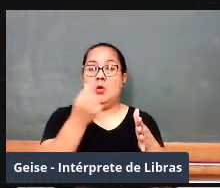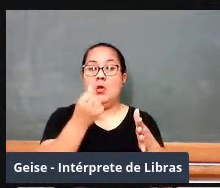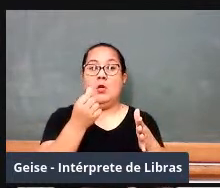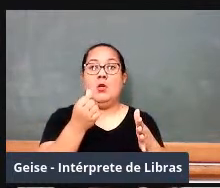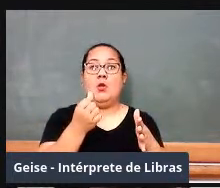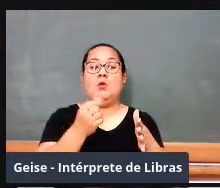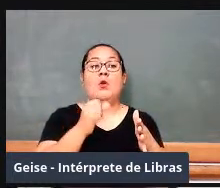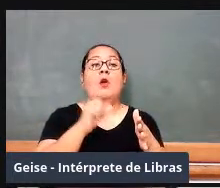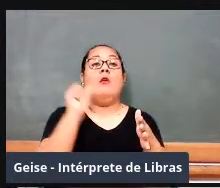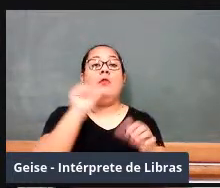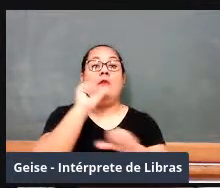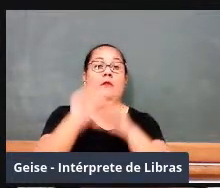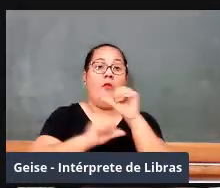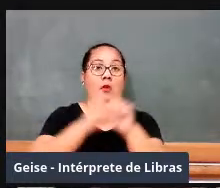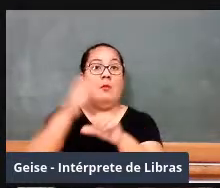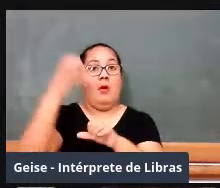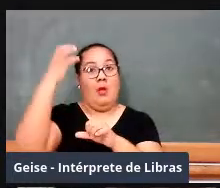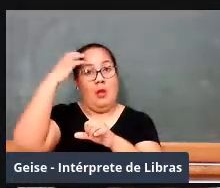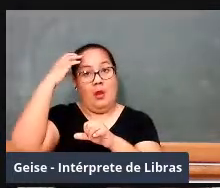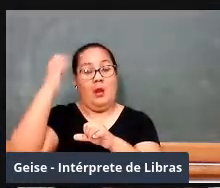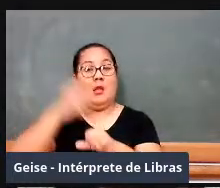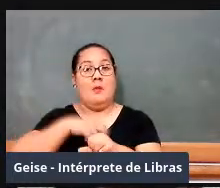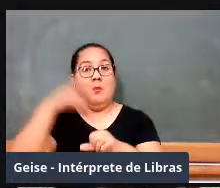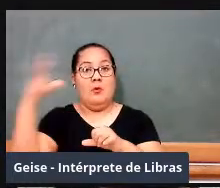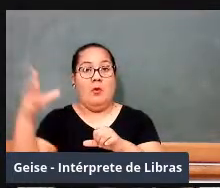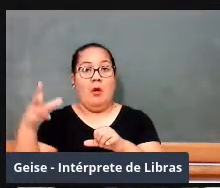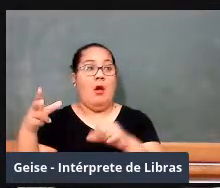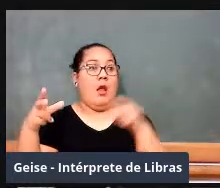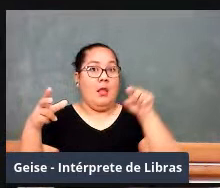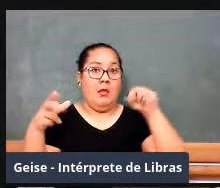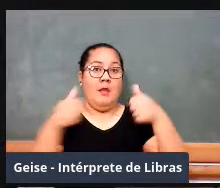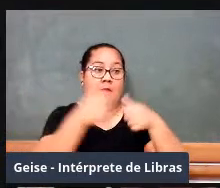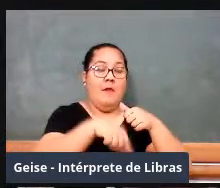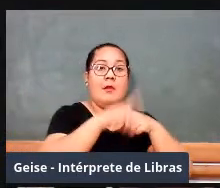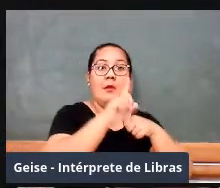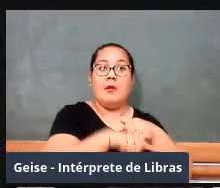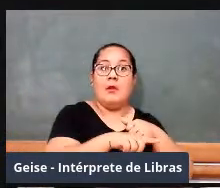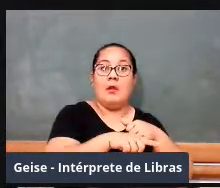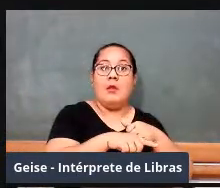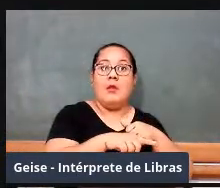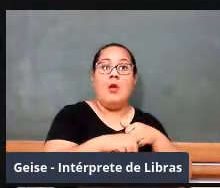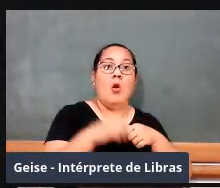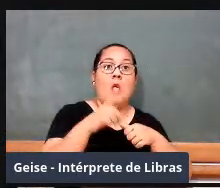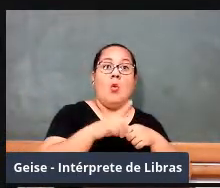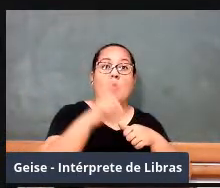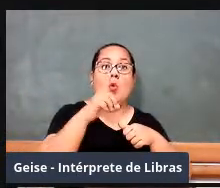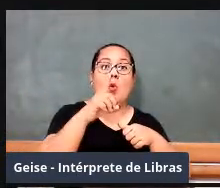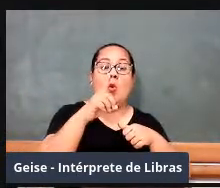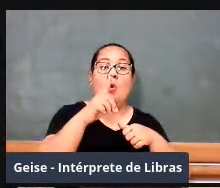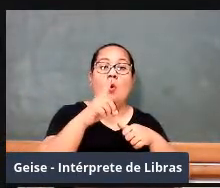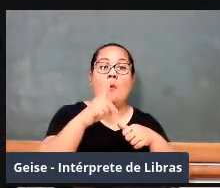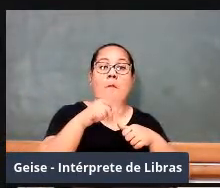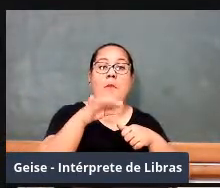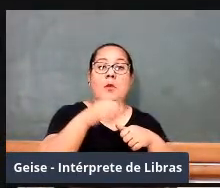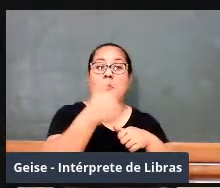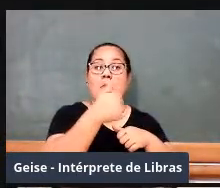que depois vai-se embora e deixa o seu filho aqui, o Pedro I, que acaba proclamando a independência brasileira,